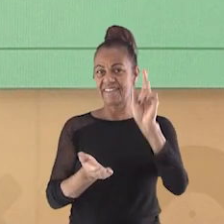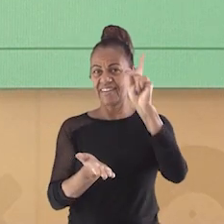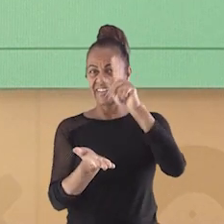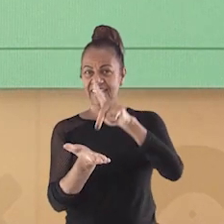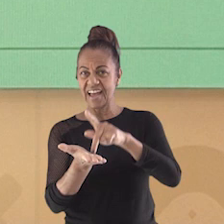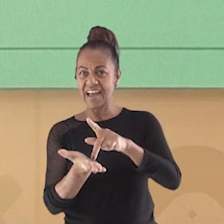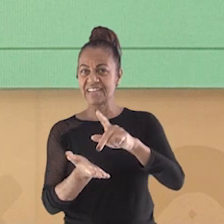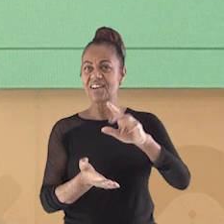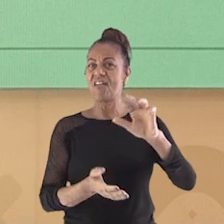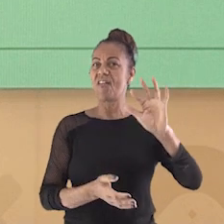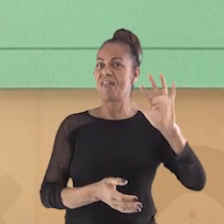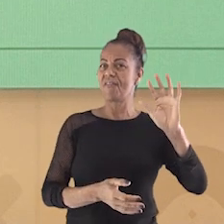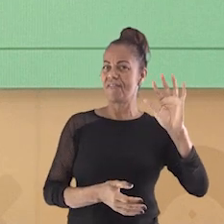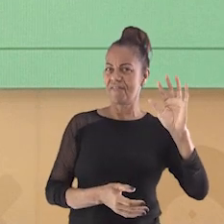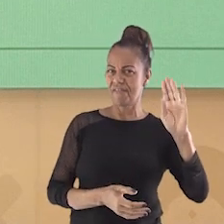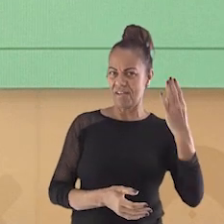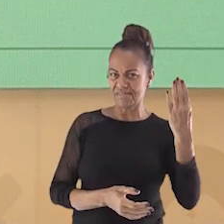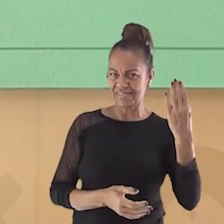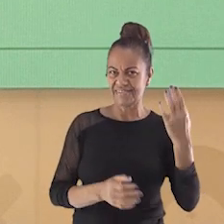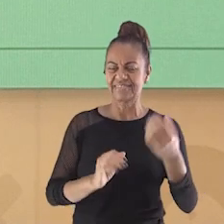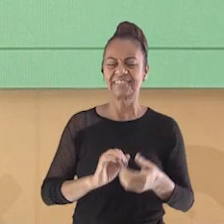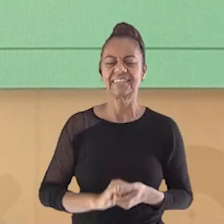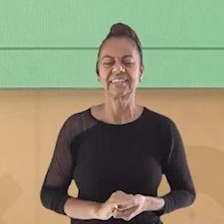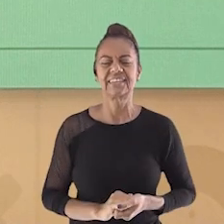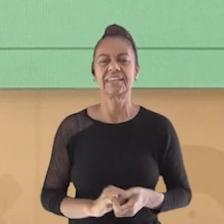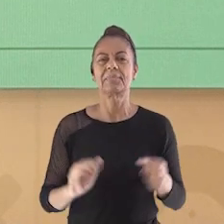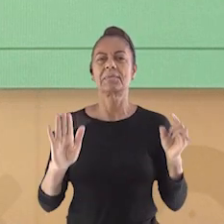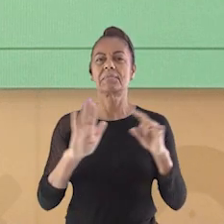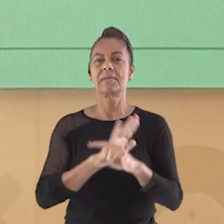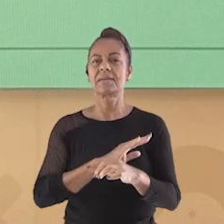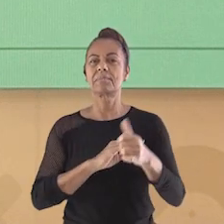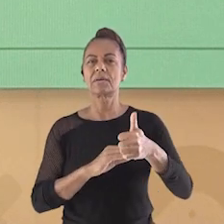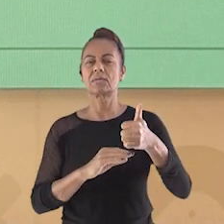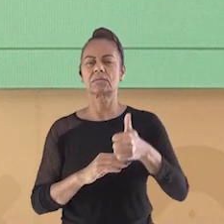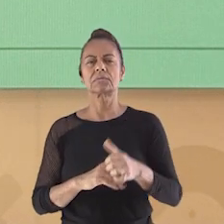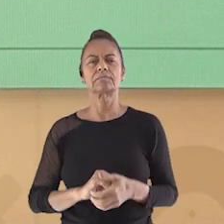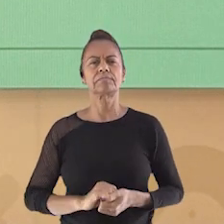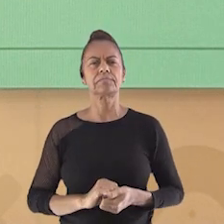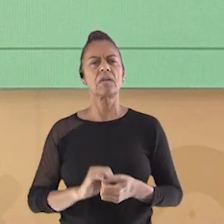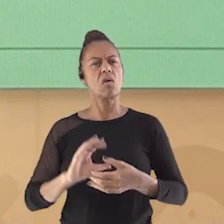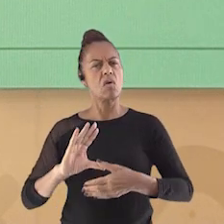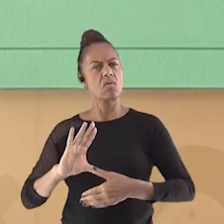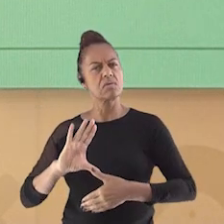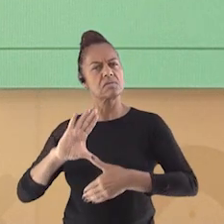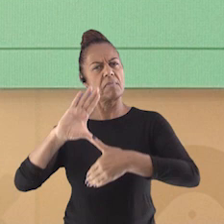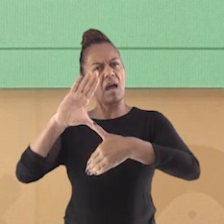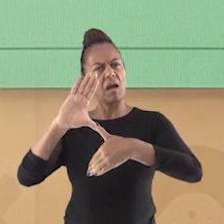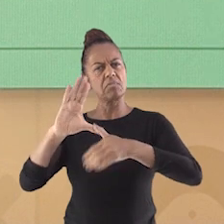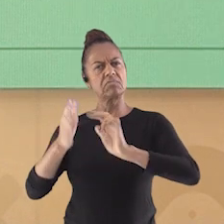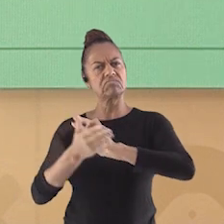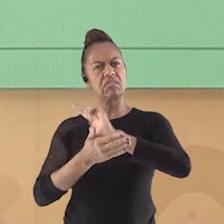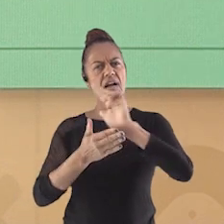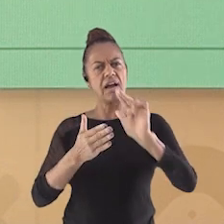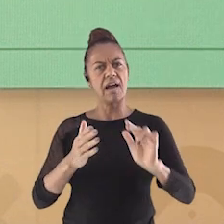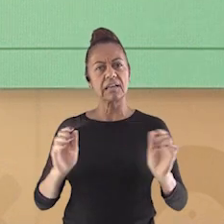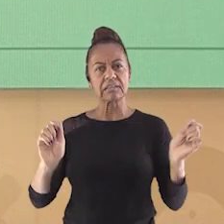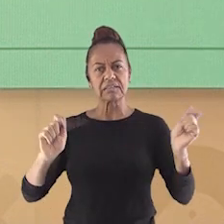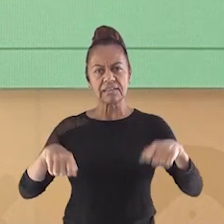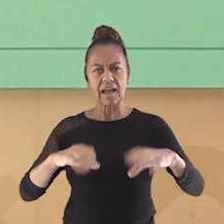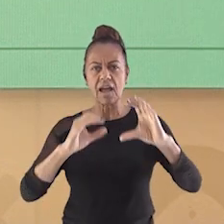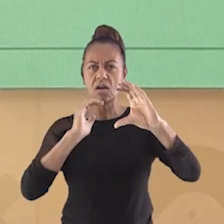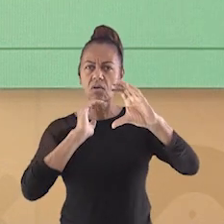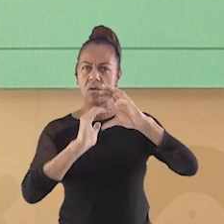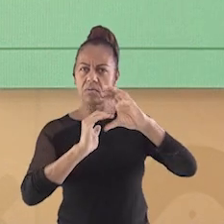lá? Vamos para a primeira pergunta. Os mapas podem ser meios de comunicação e